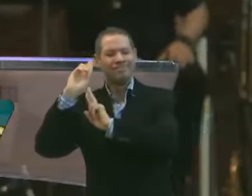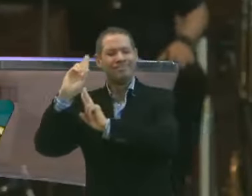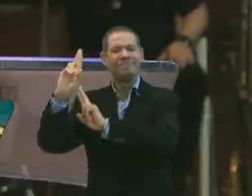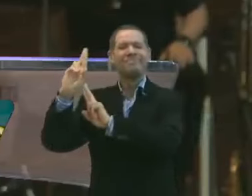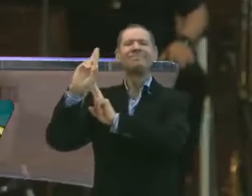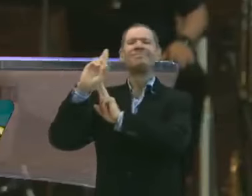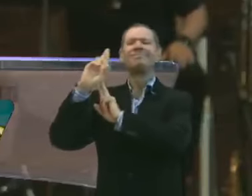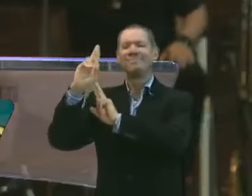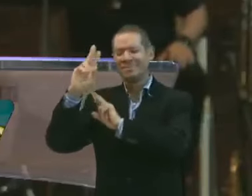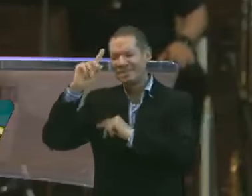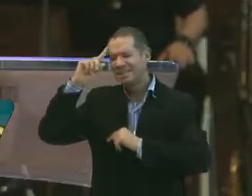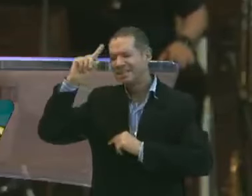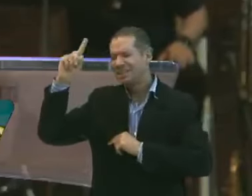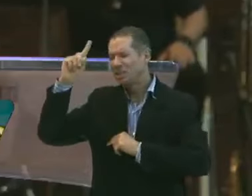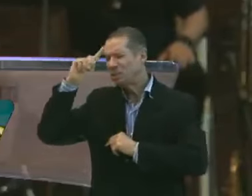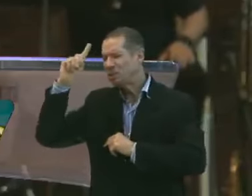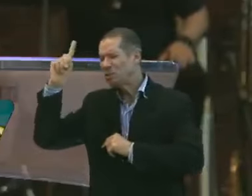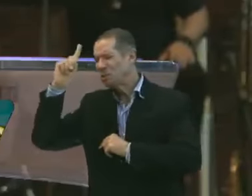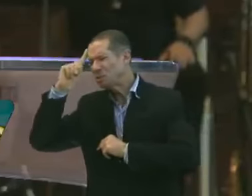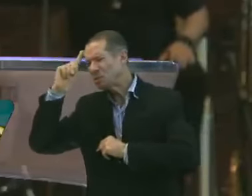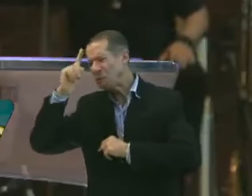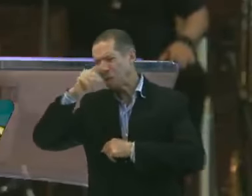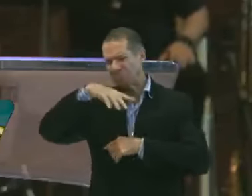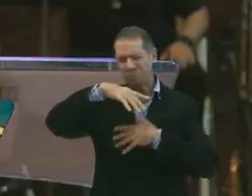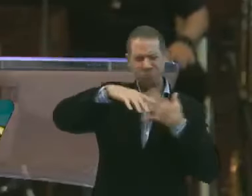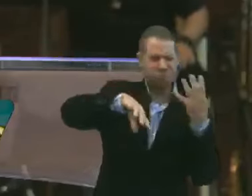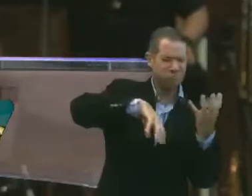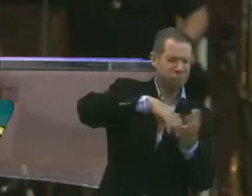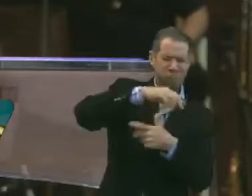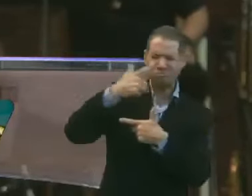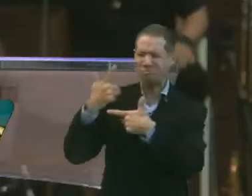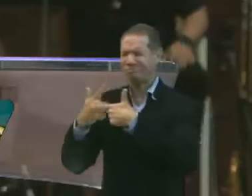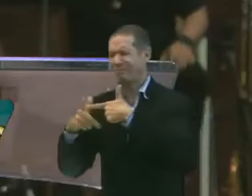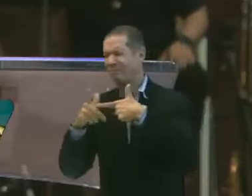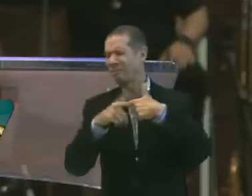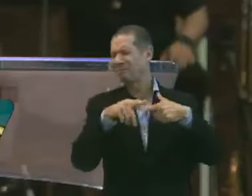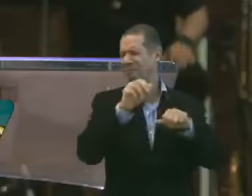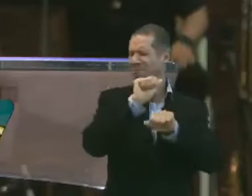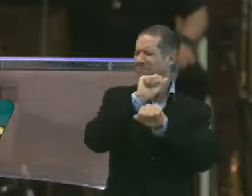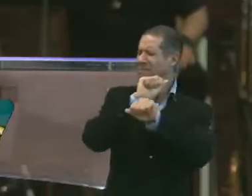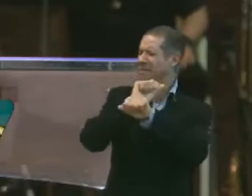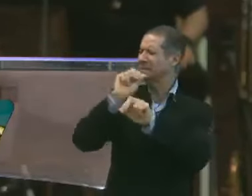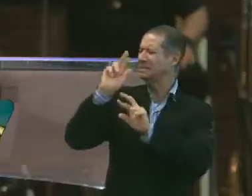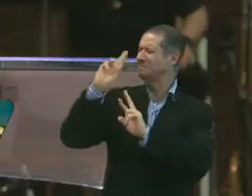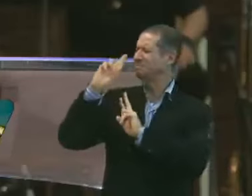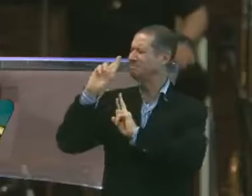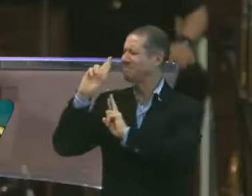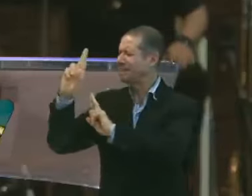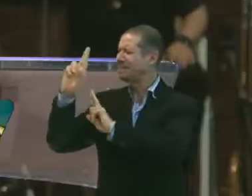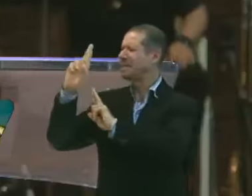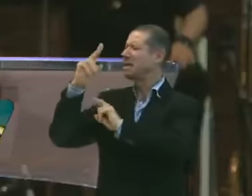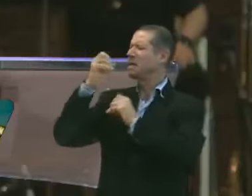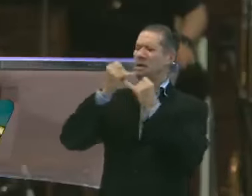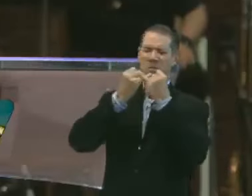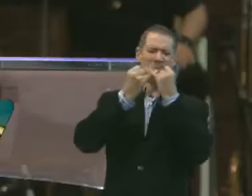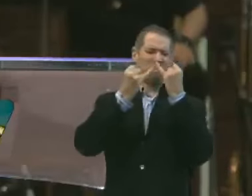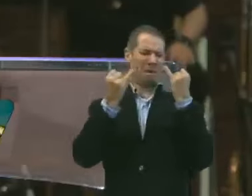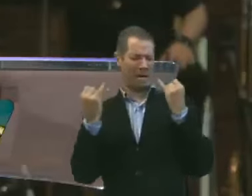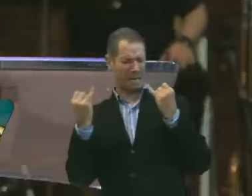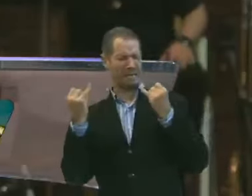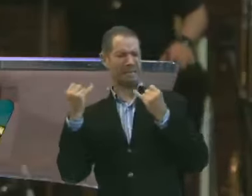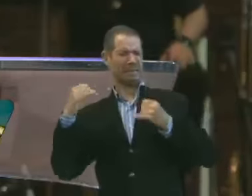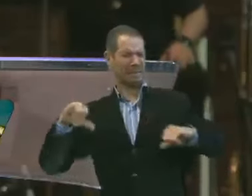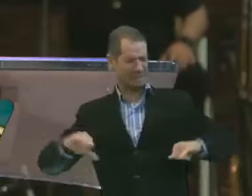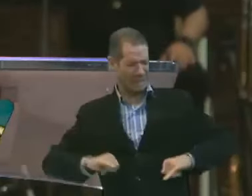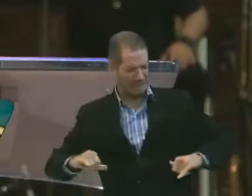Esperança em dias tão tumultuados. Esperança em dias. Que parece que o luto fala mais